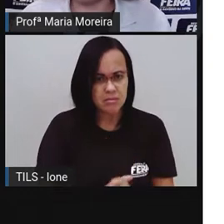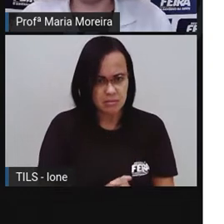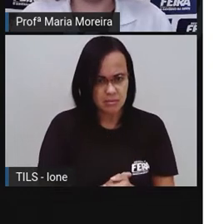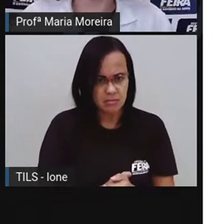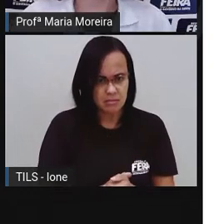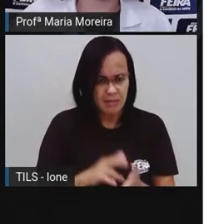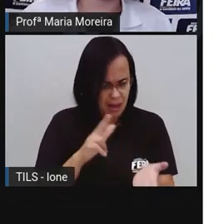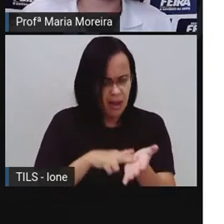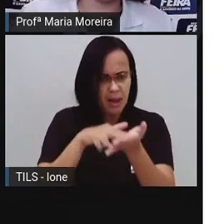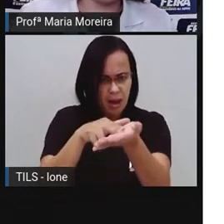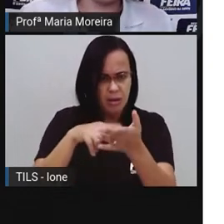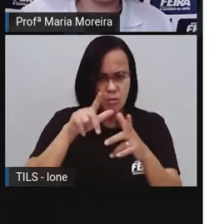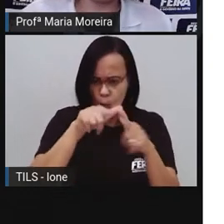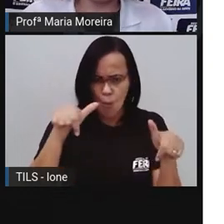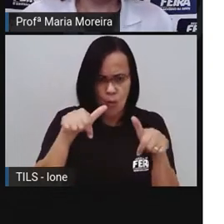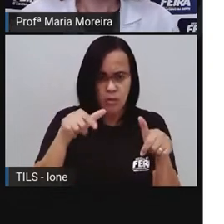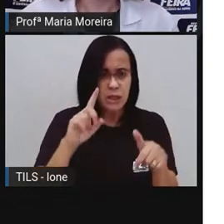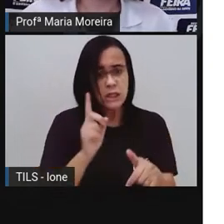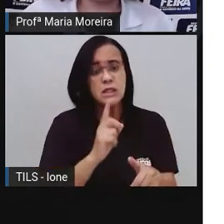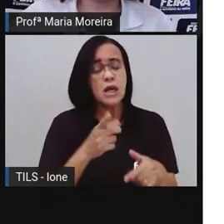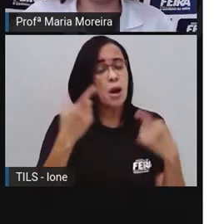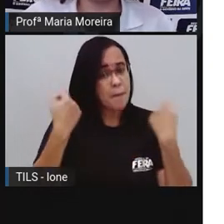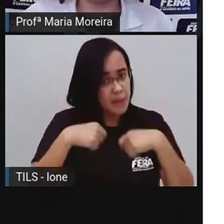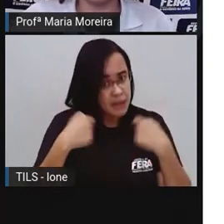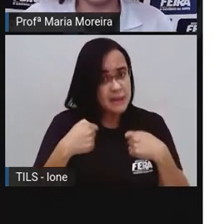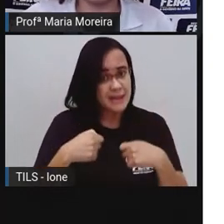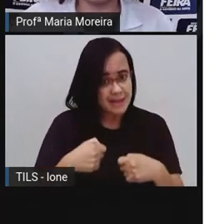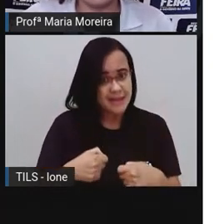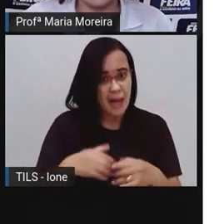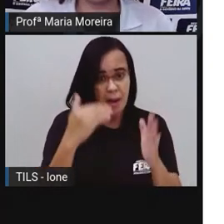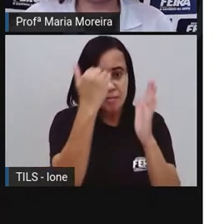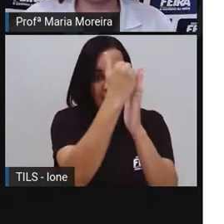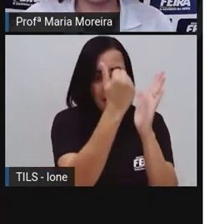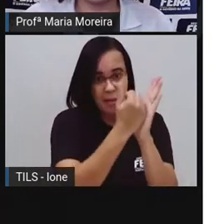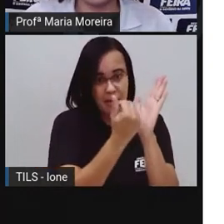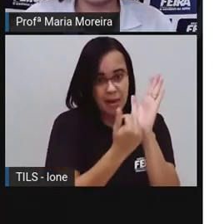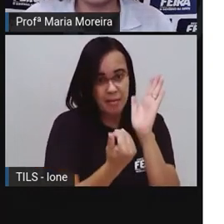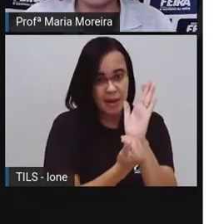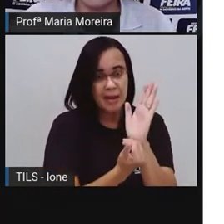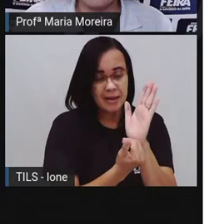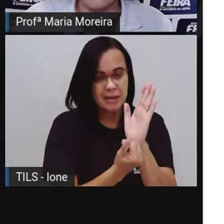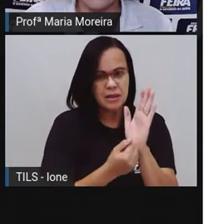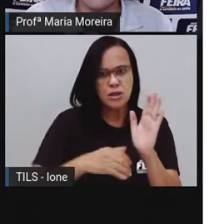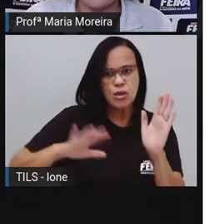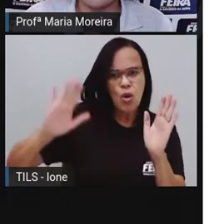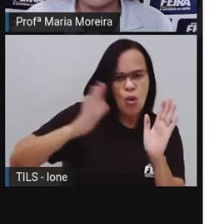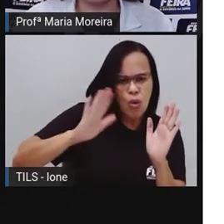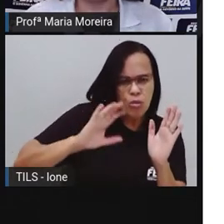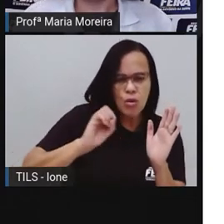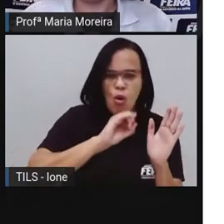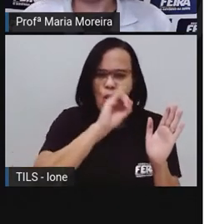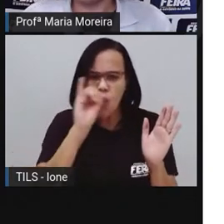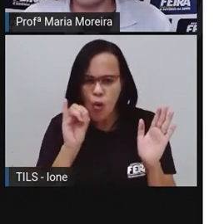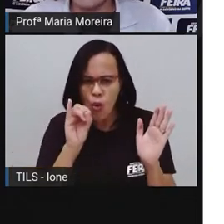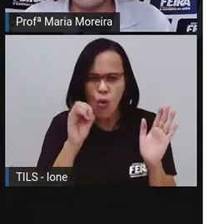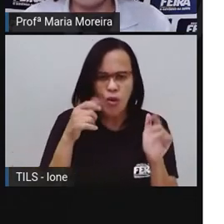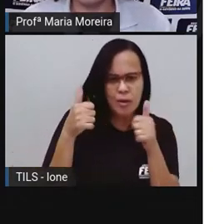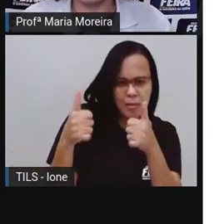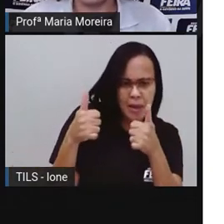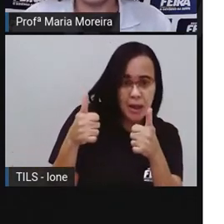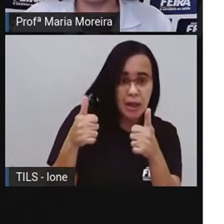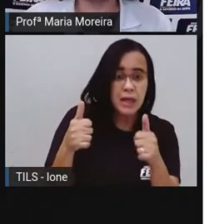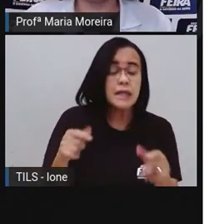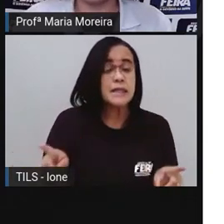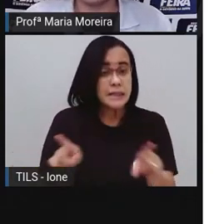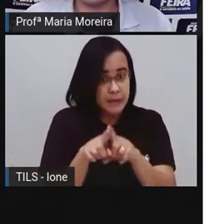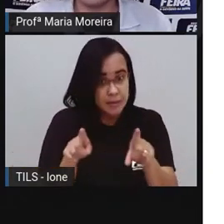branco? Então, não é carta, é só um pedaço de papel. Saudação e assinatura, né? A saudação